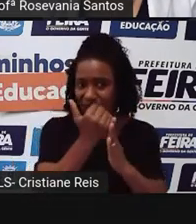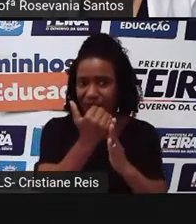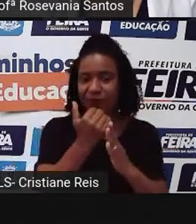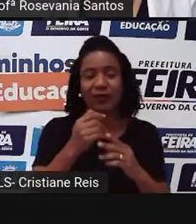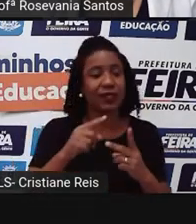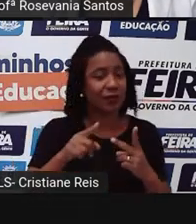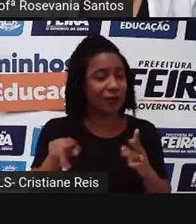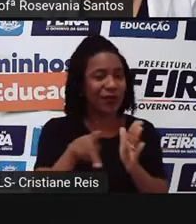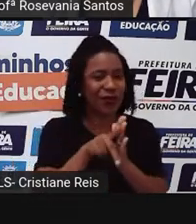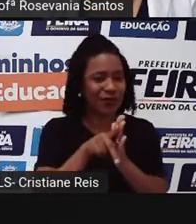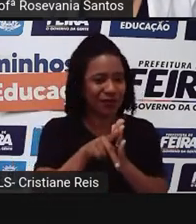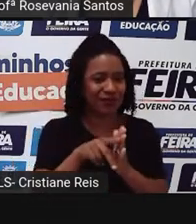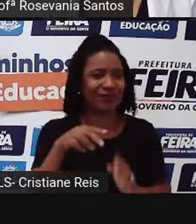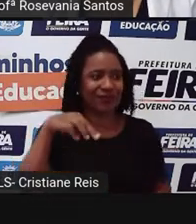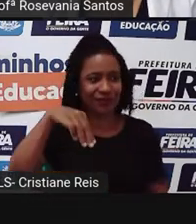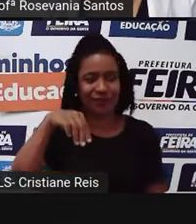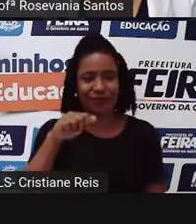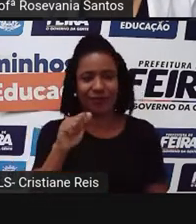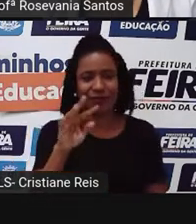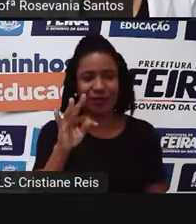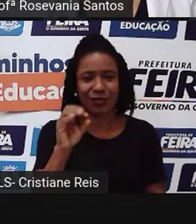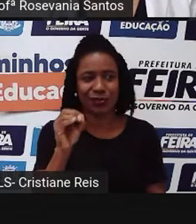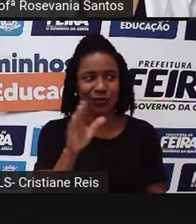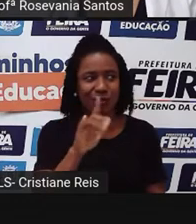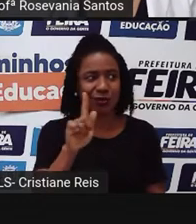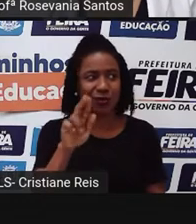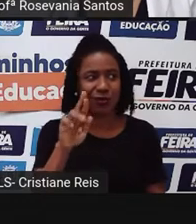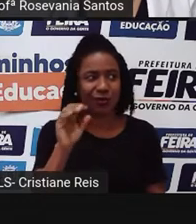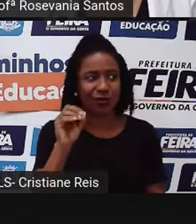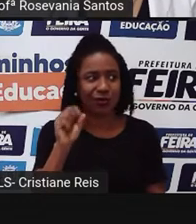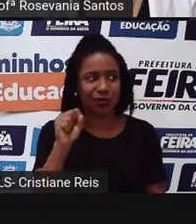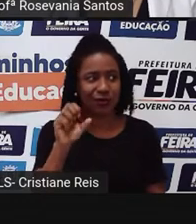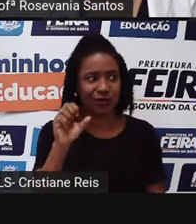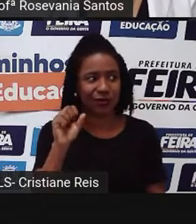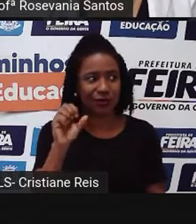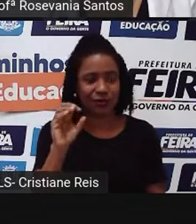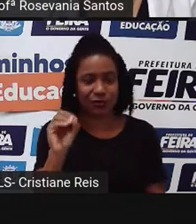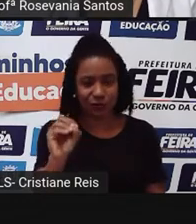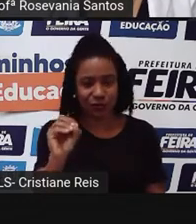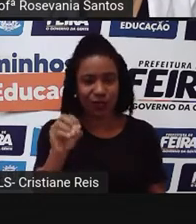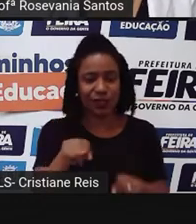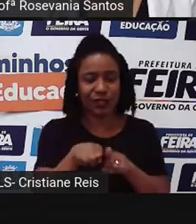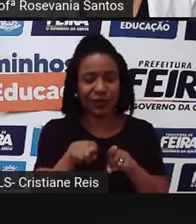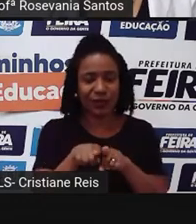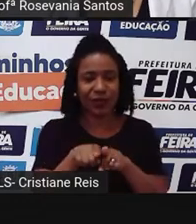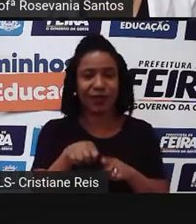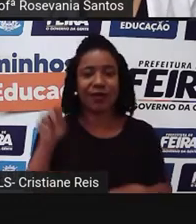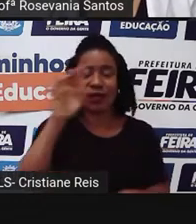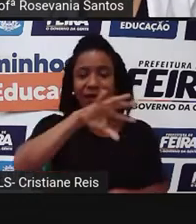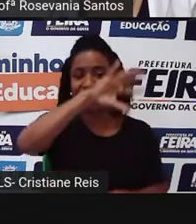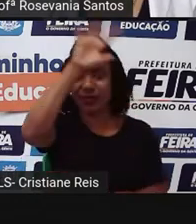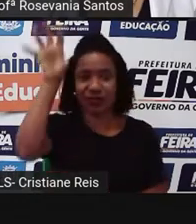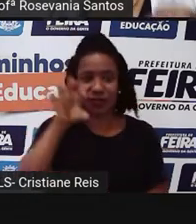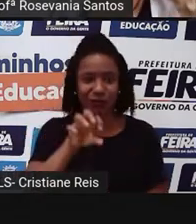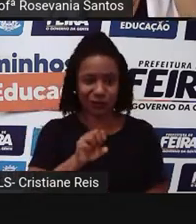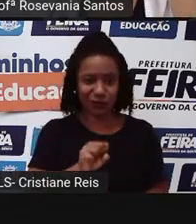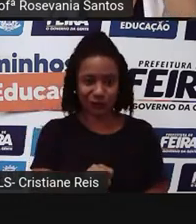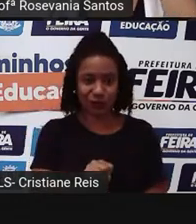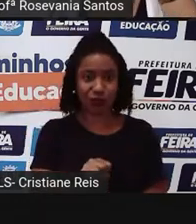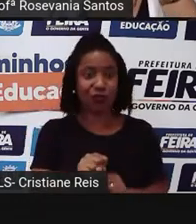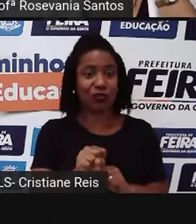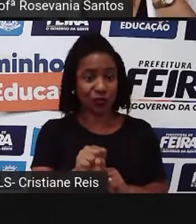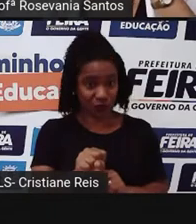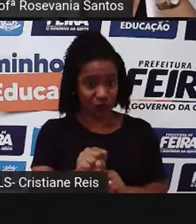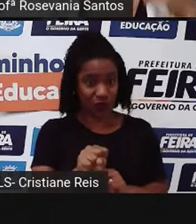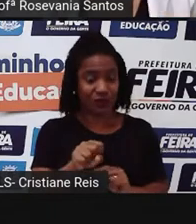Grosso. É a região centro-oeste. E a região sul, que logo de cara aqui, ó, a gente já pega, né? O